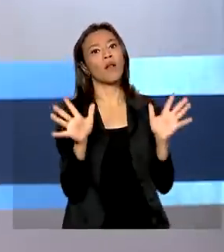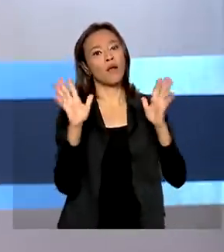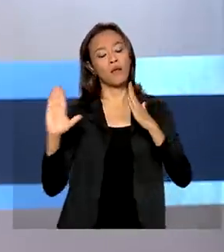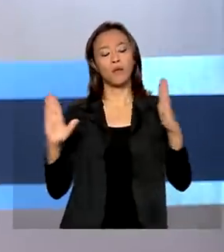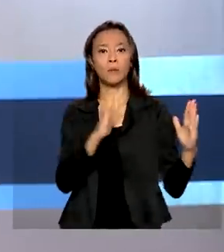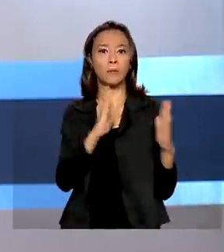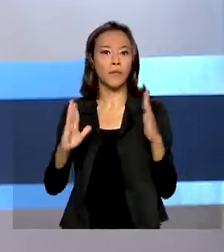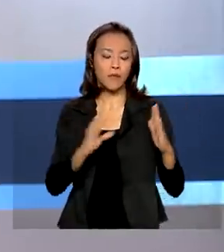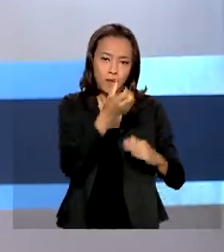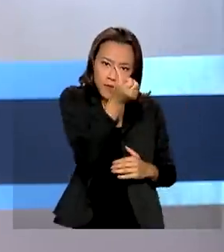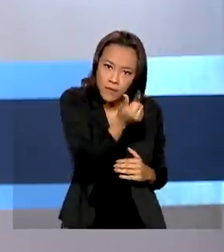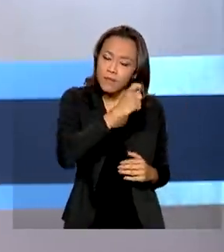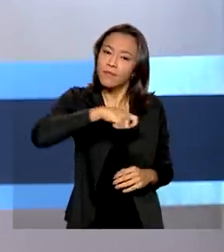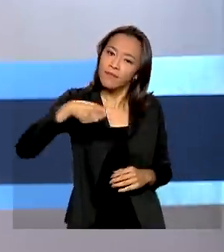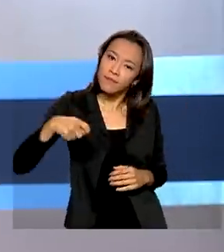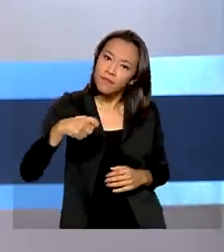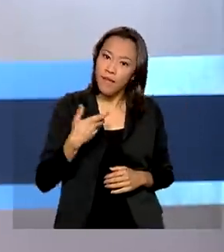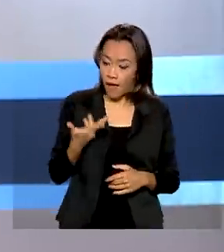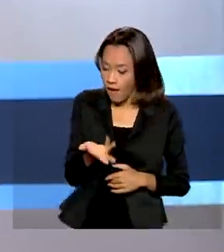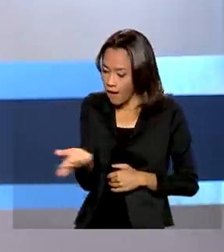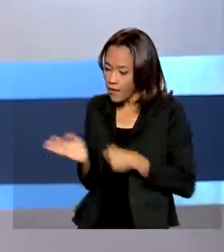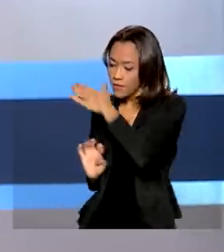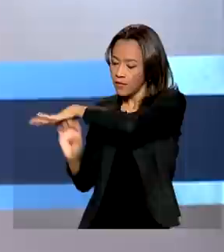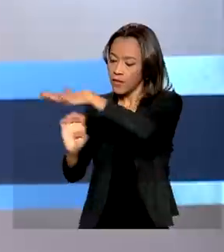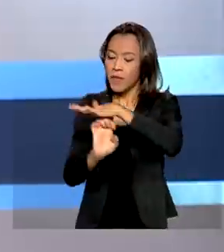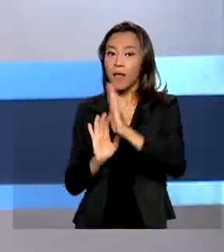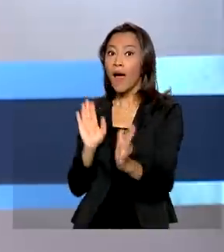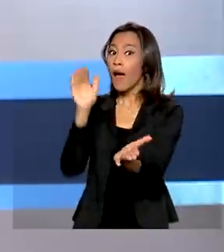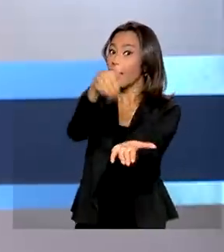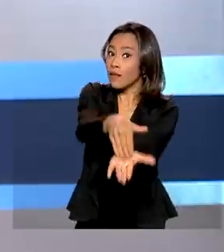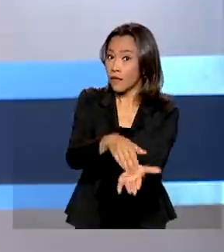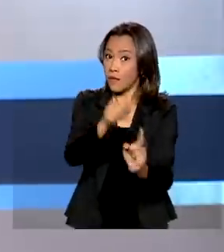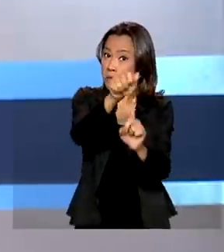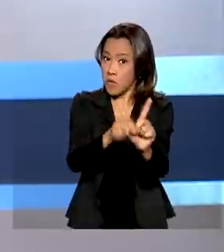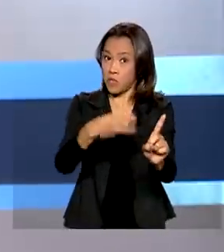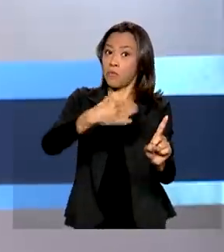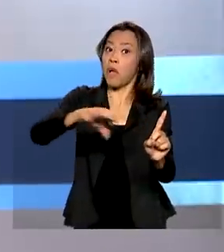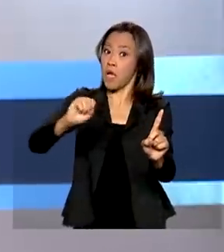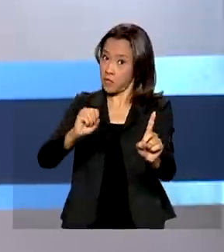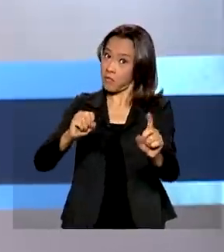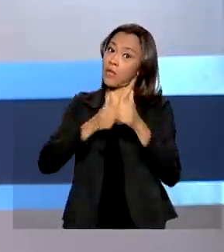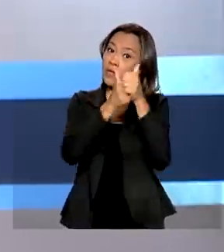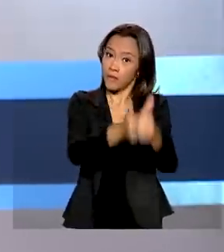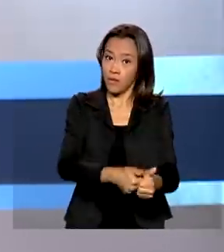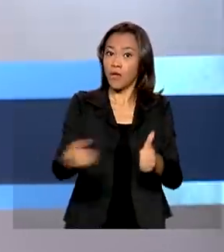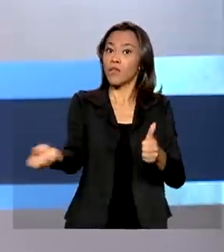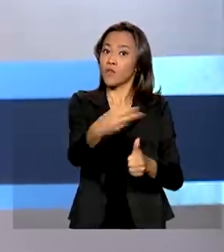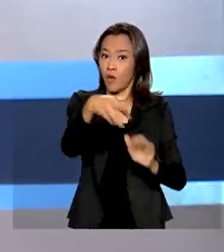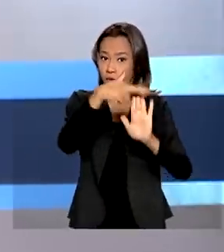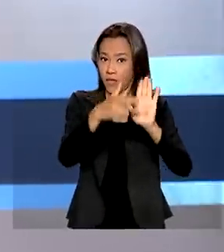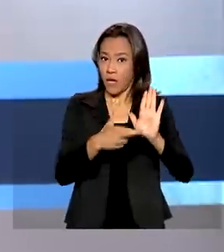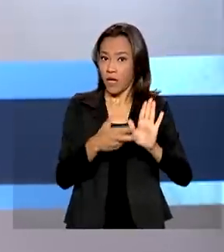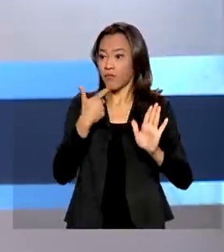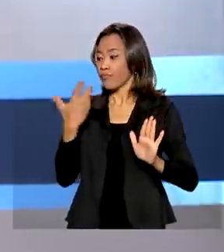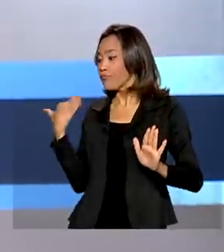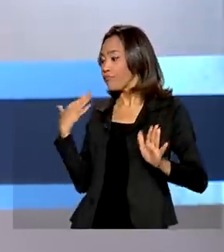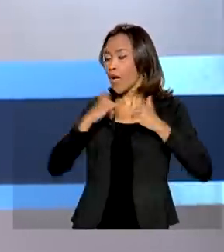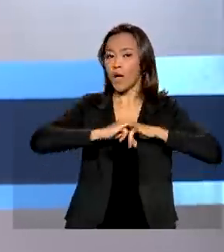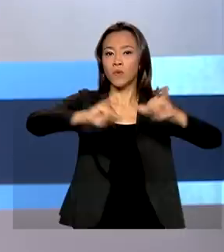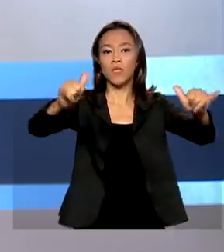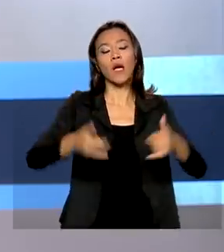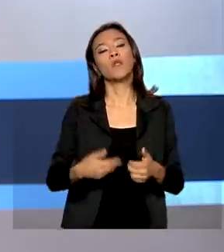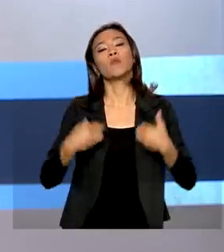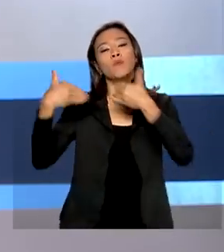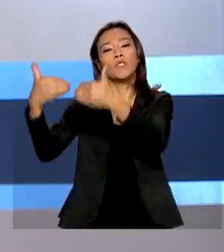prazo mínimo de seis meses. As empresas têm até março do ano que vem para se adequarem às novas regras anunciadas pelo Ministério da